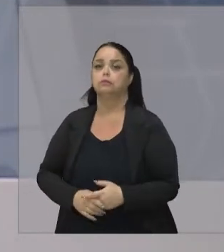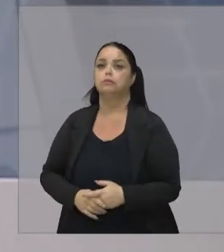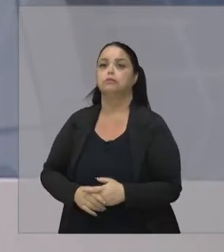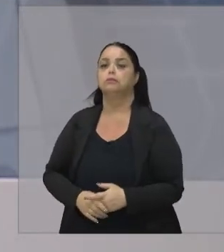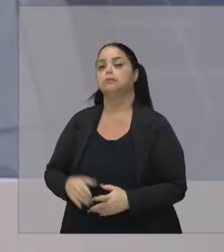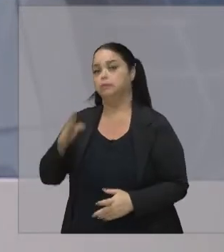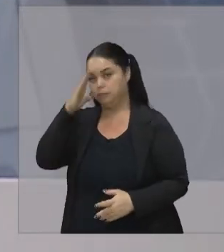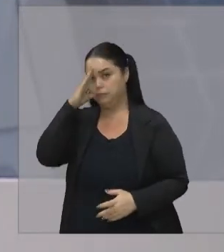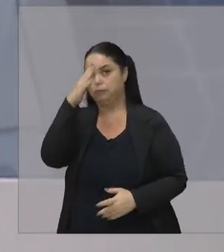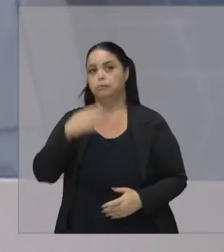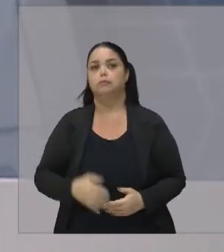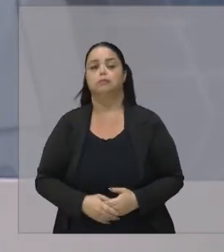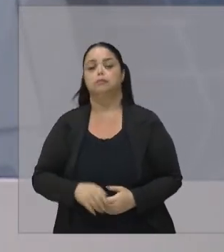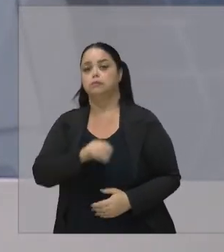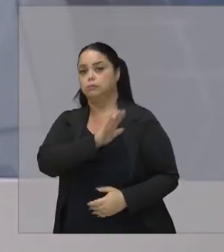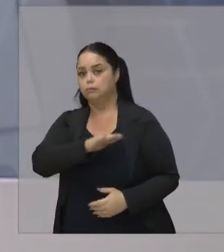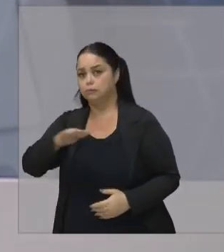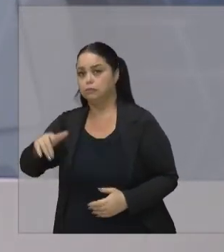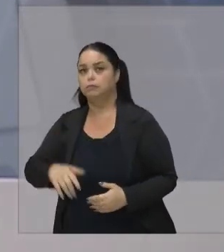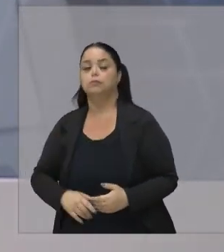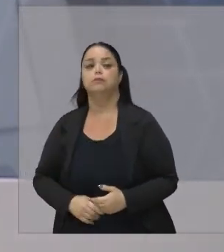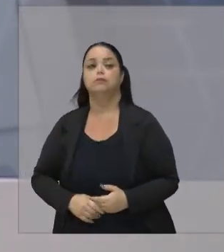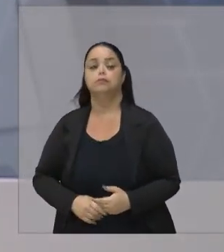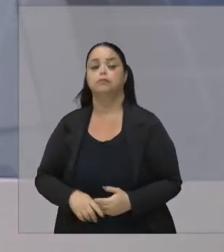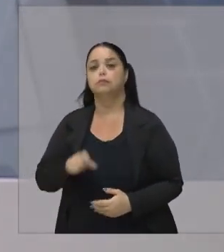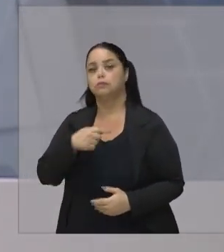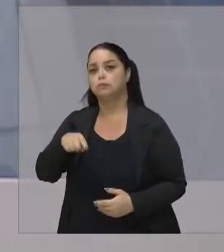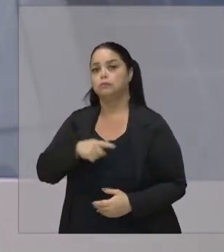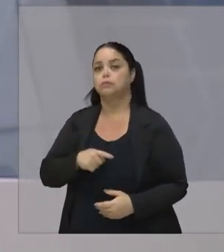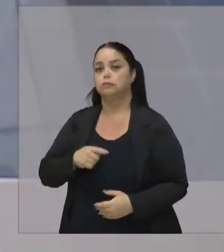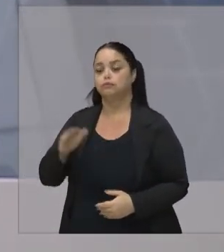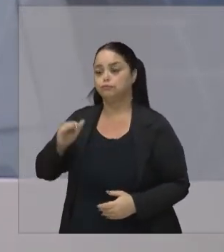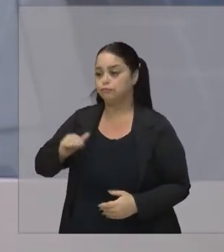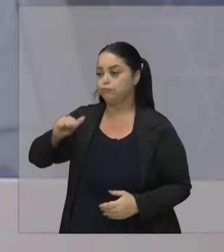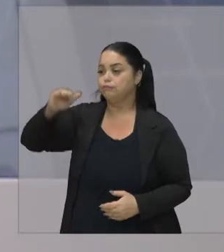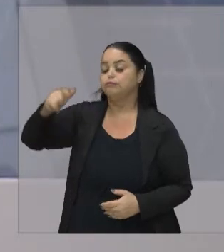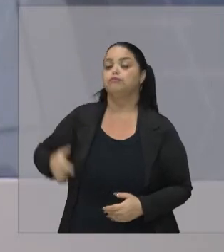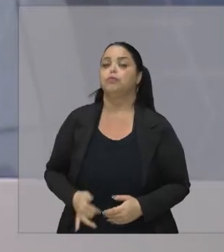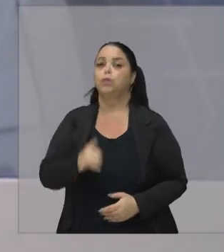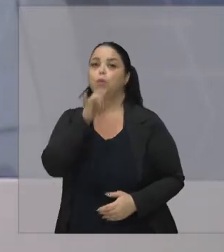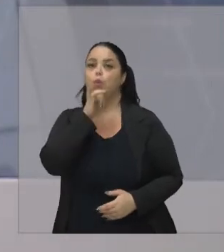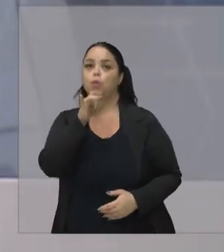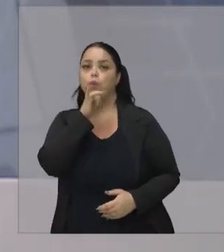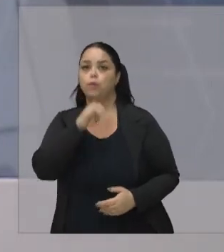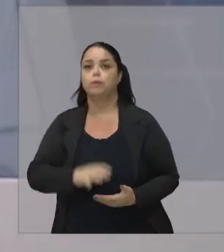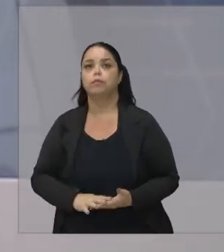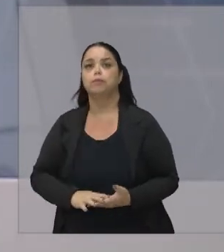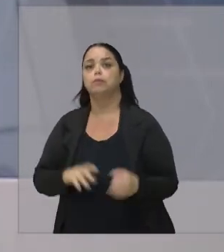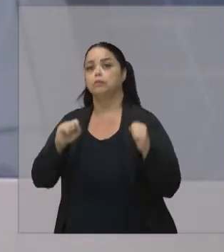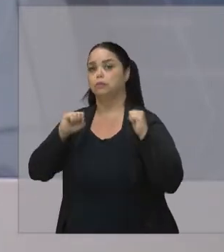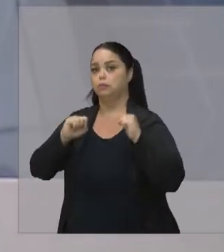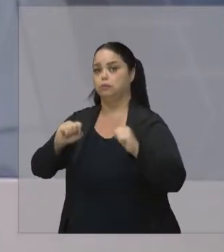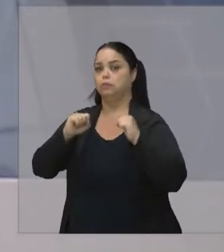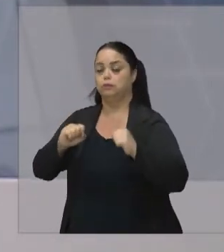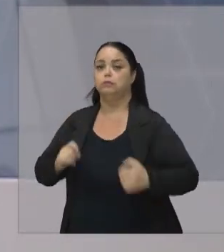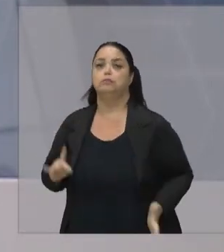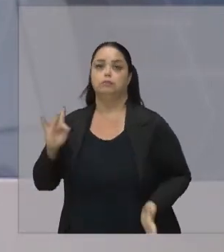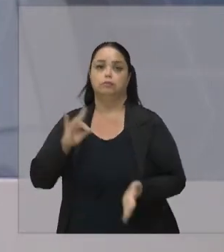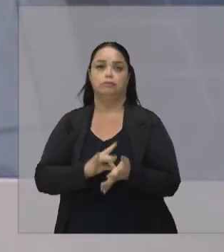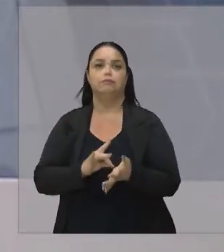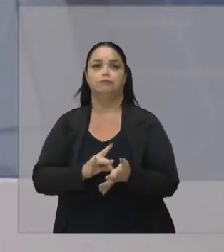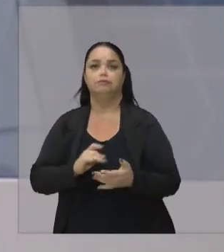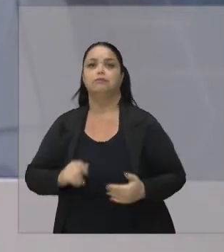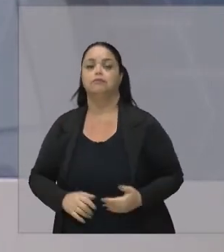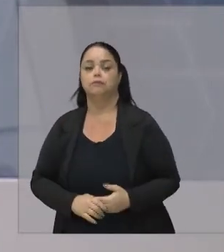Principalmente para as nossas Crianças Então se nós adultos Somos os exemplos Que nós possamos De fato Cada